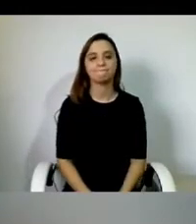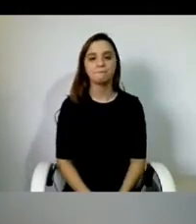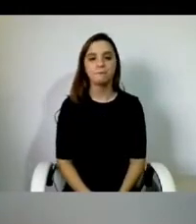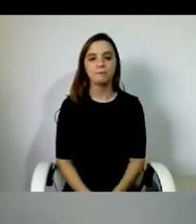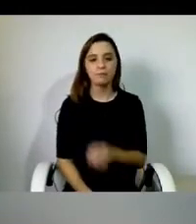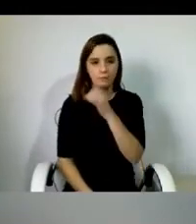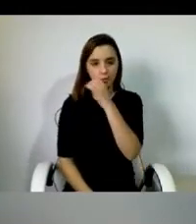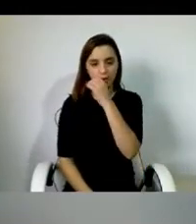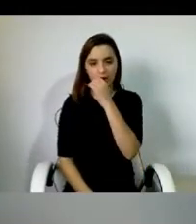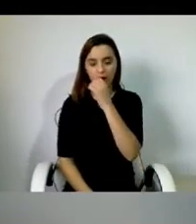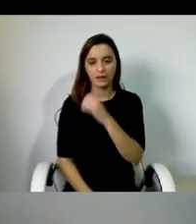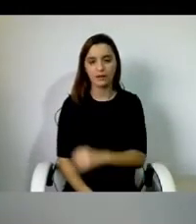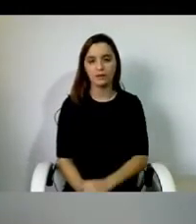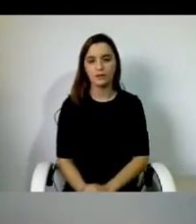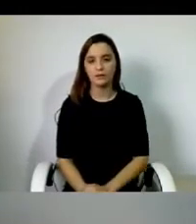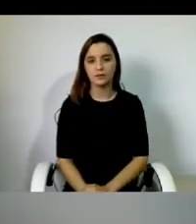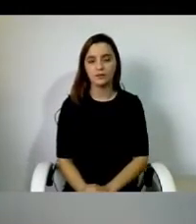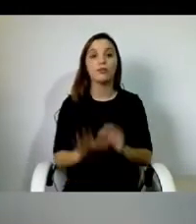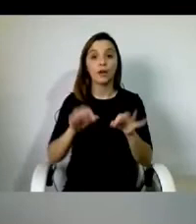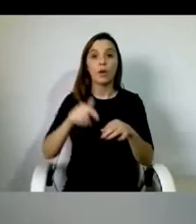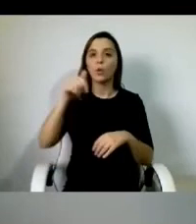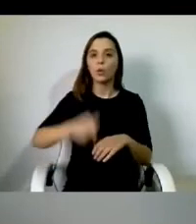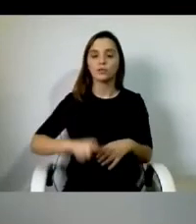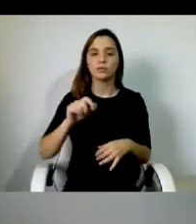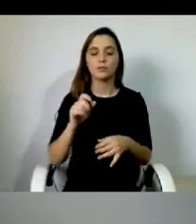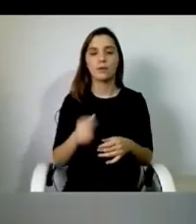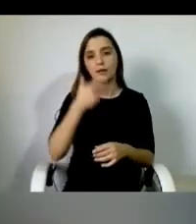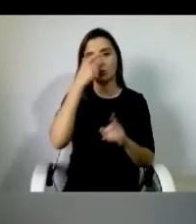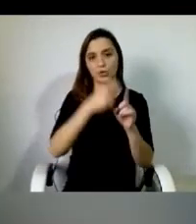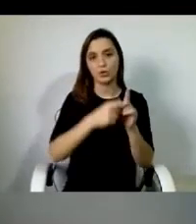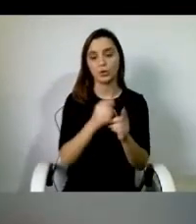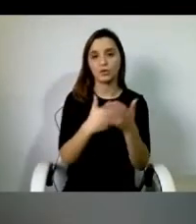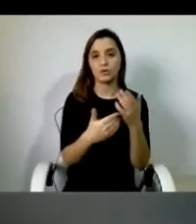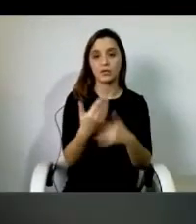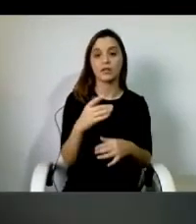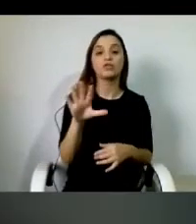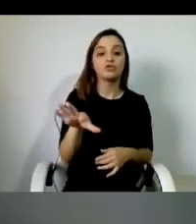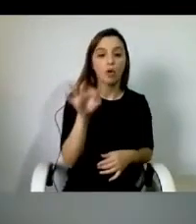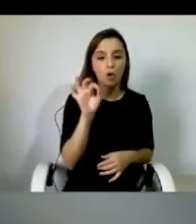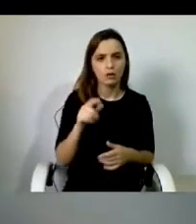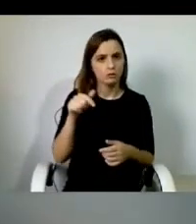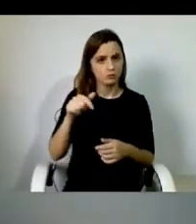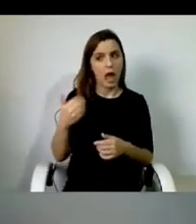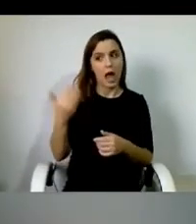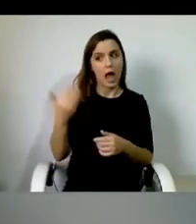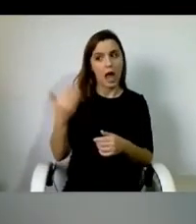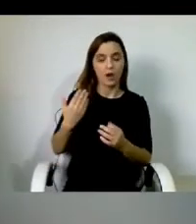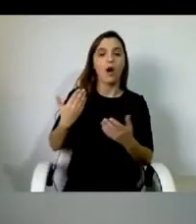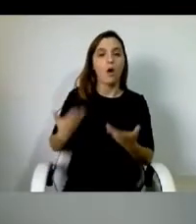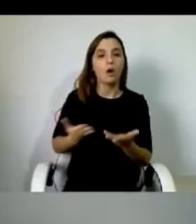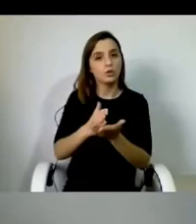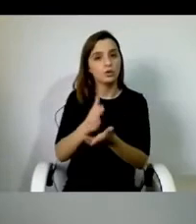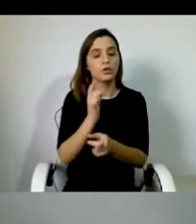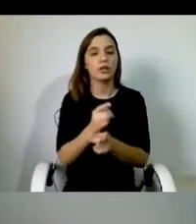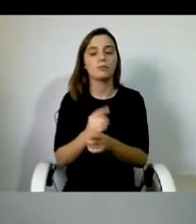e hoje também o beneficiário que seleciona o candidatos, sendo que aqui podemos acrescentar no MAVI que há